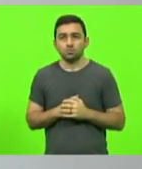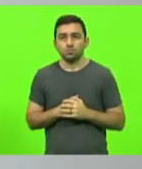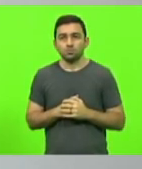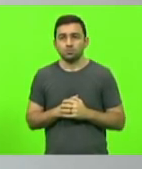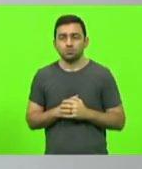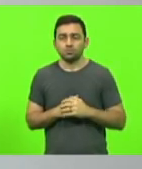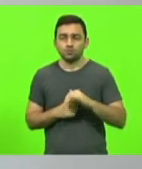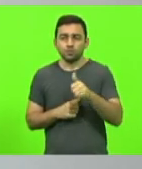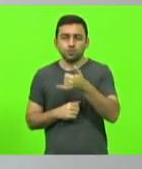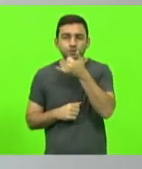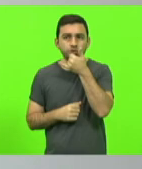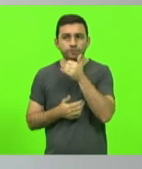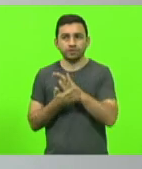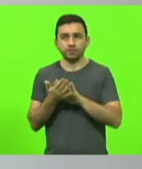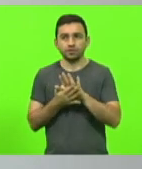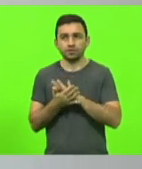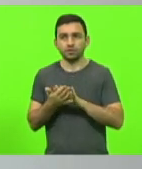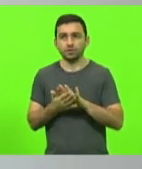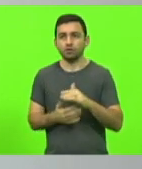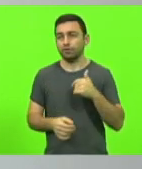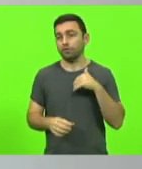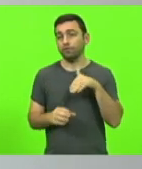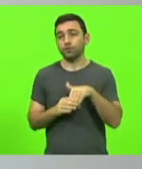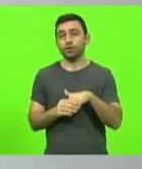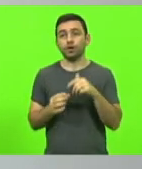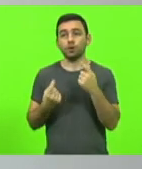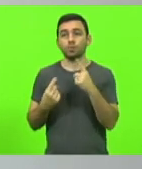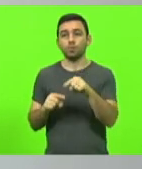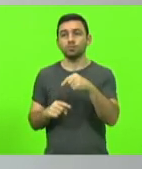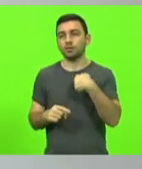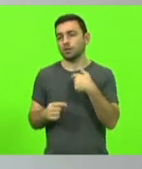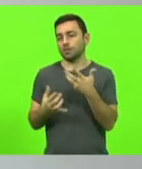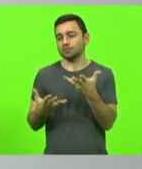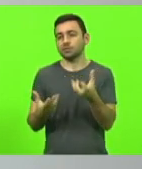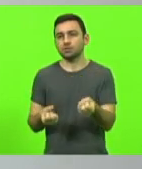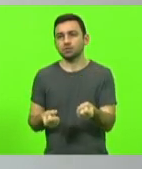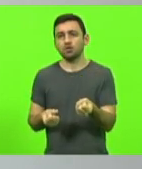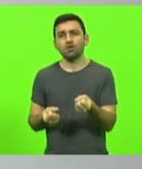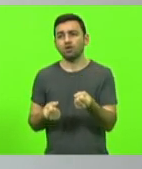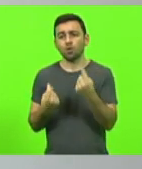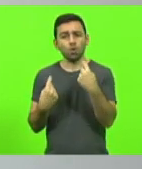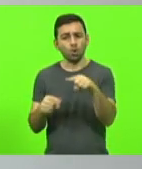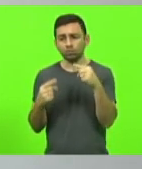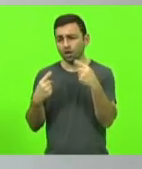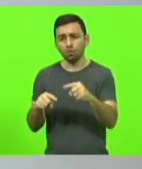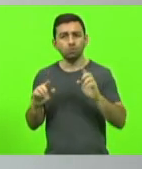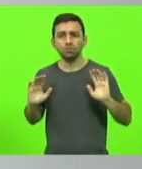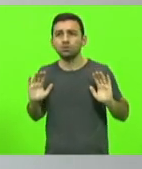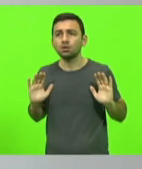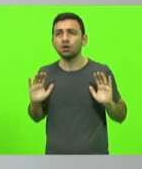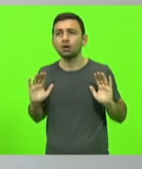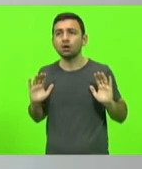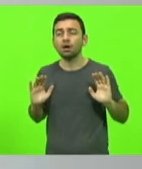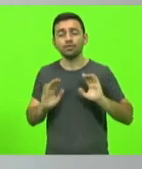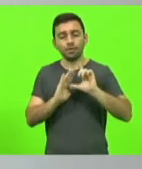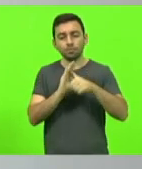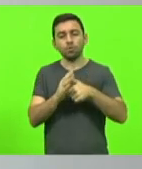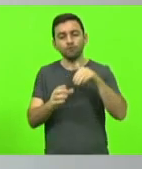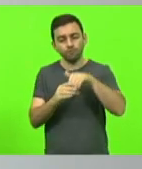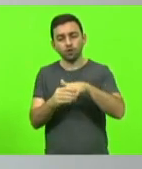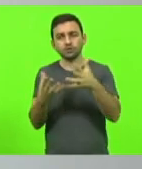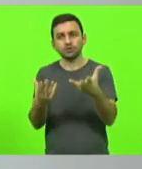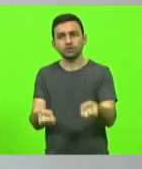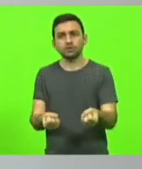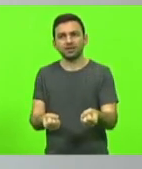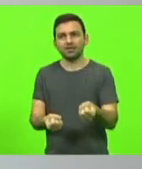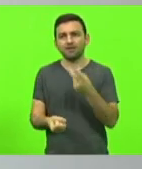nada justifica. Ah, eu votei contra, mas eu sou a favor. Não, tu votou contra, tu é contra. Então, na próxima, tu vota a favor. Agora, não lembre